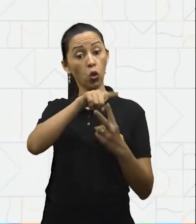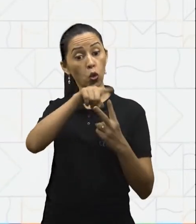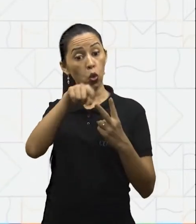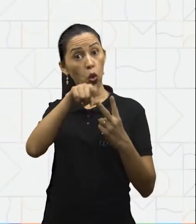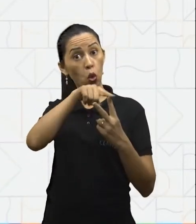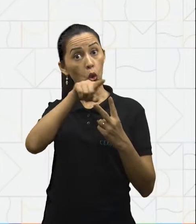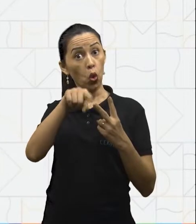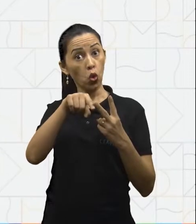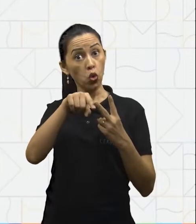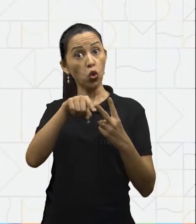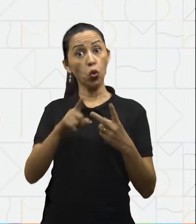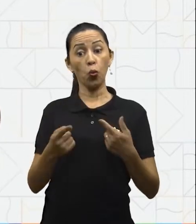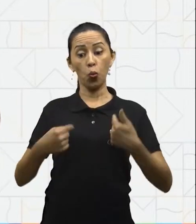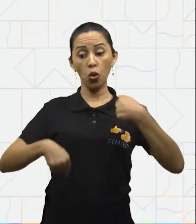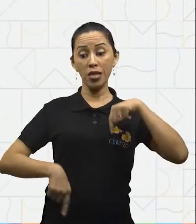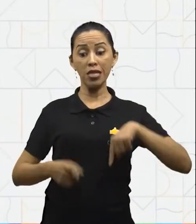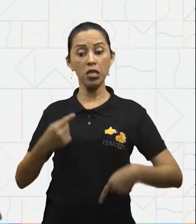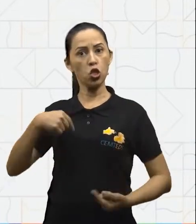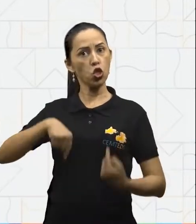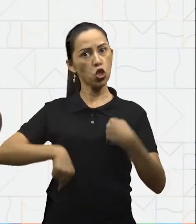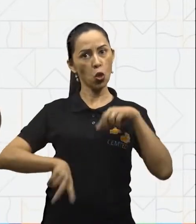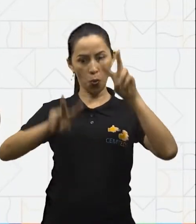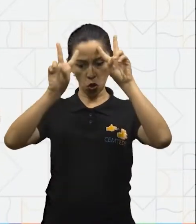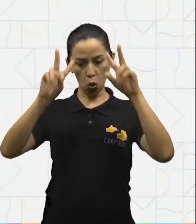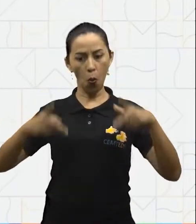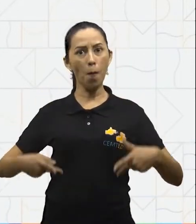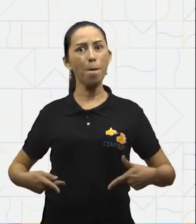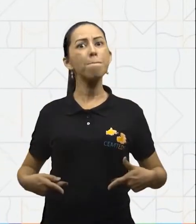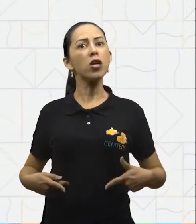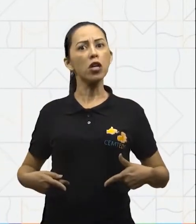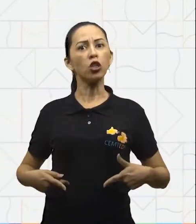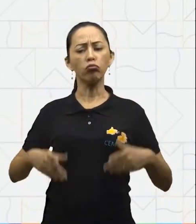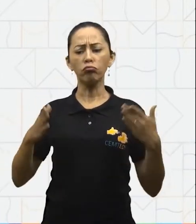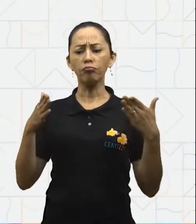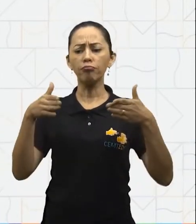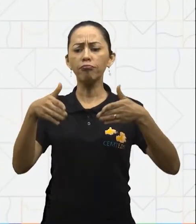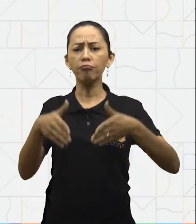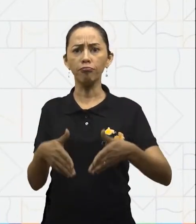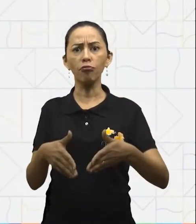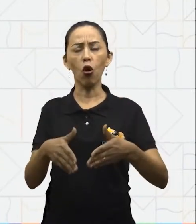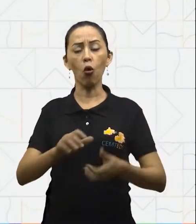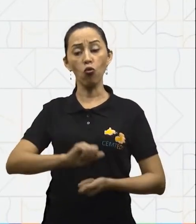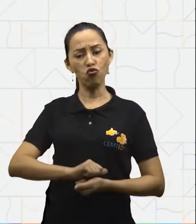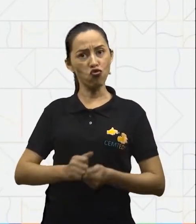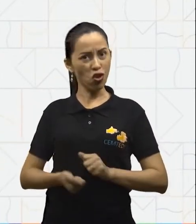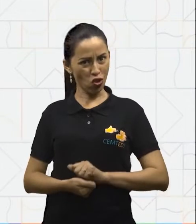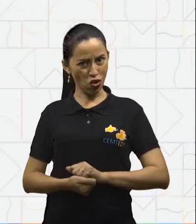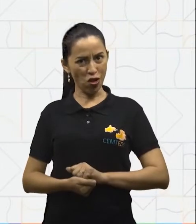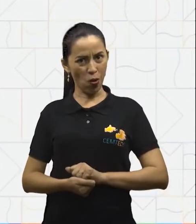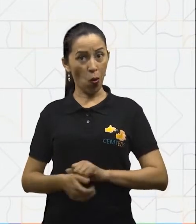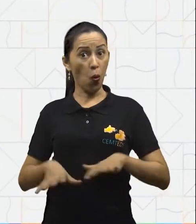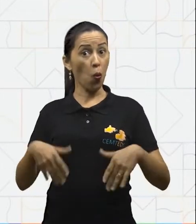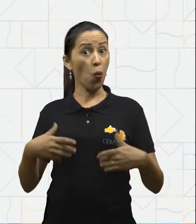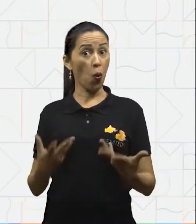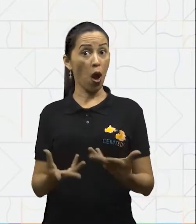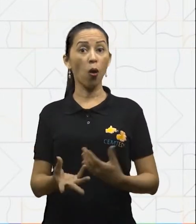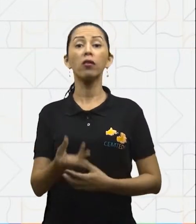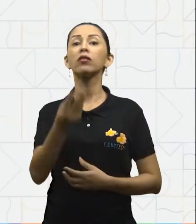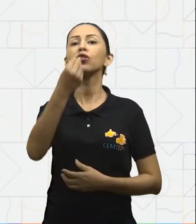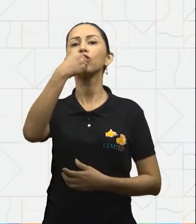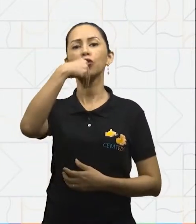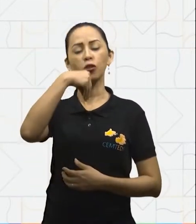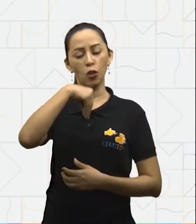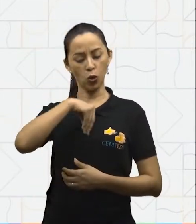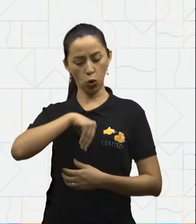processo de nutrição. Sistema digestório e sistema respiratório. O sistema digestório é responsável pela